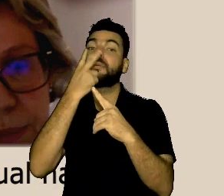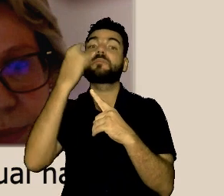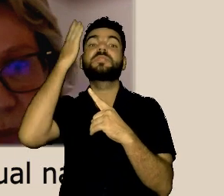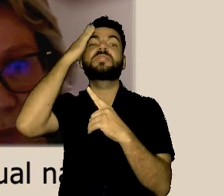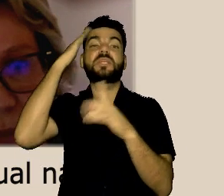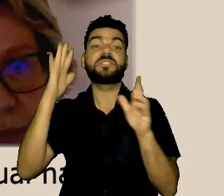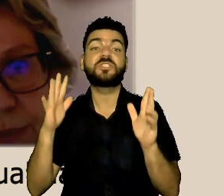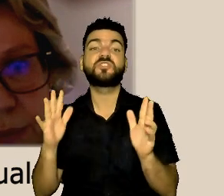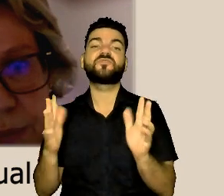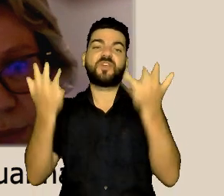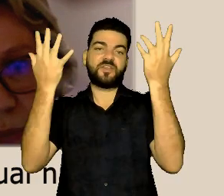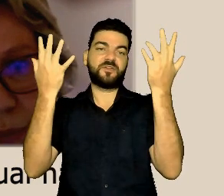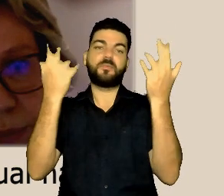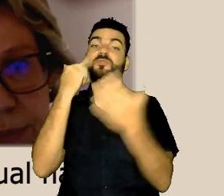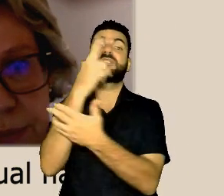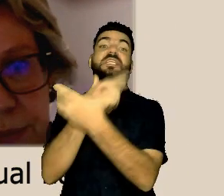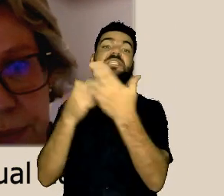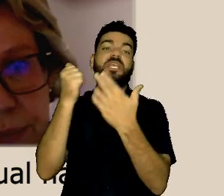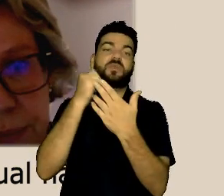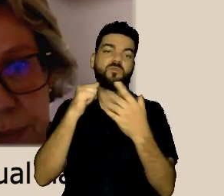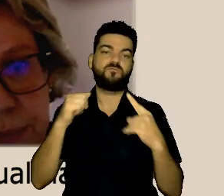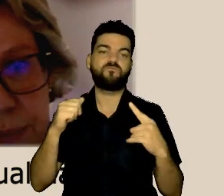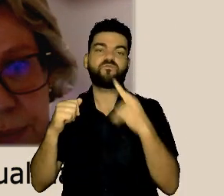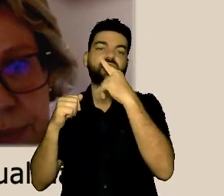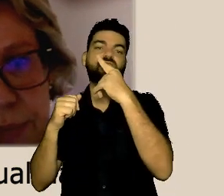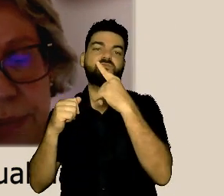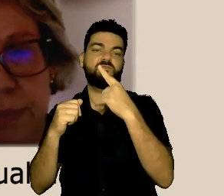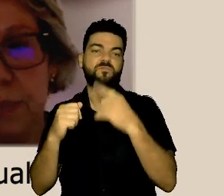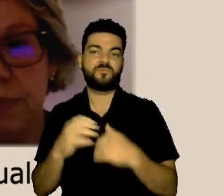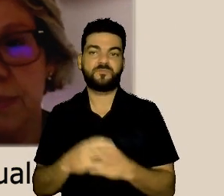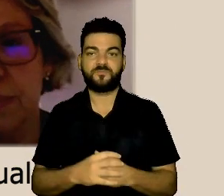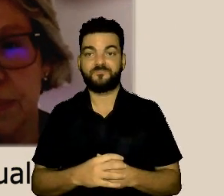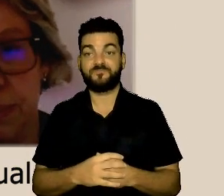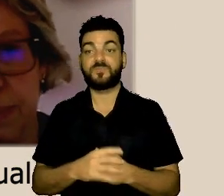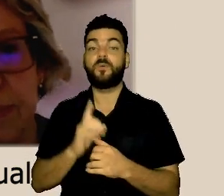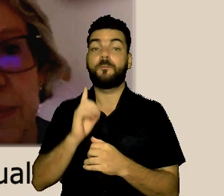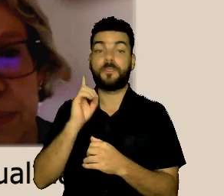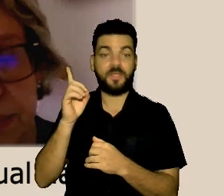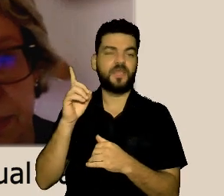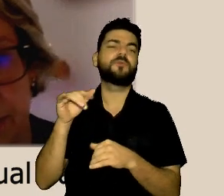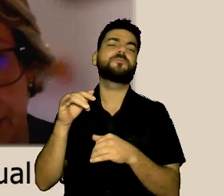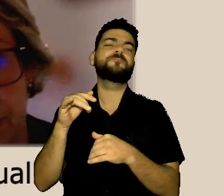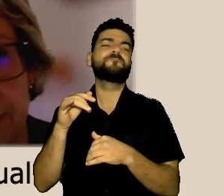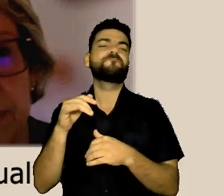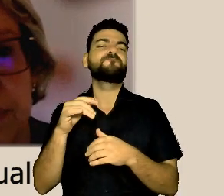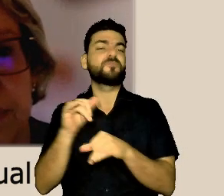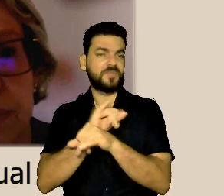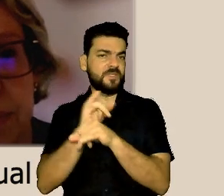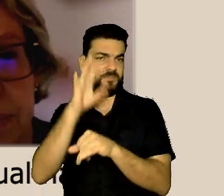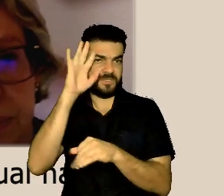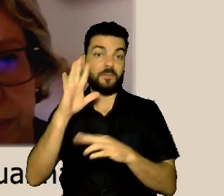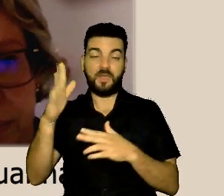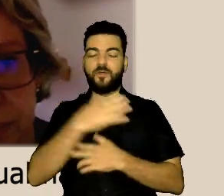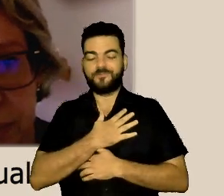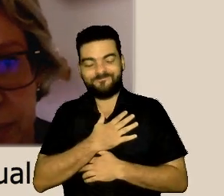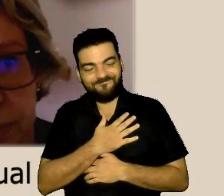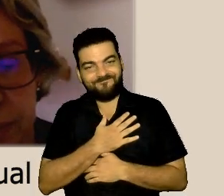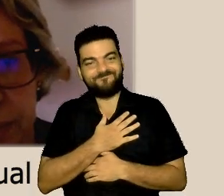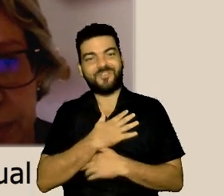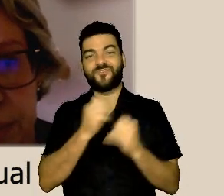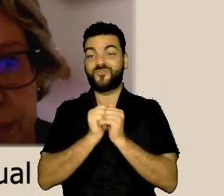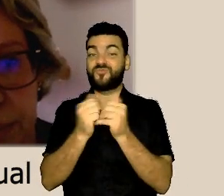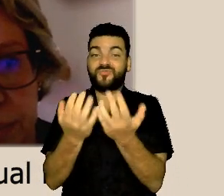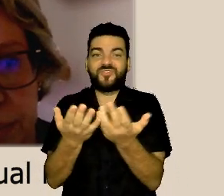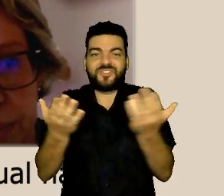É uma satisfação muito grande estar tratando deste tema aqui nesse curso,